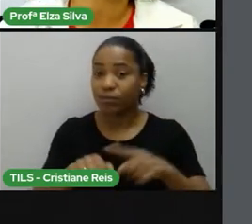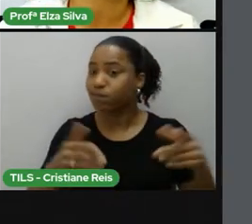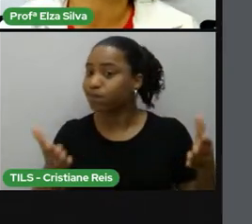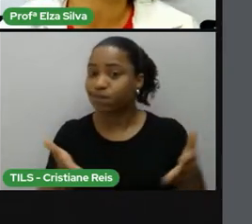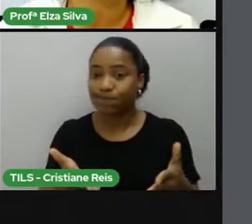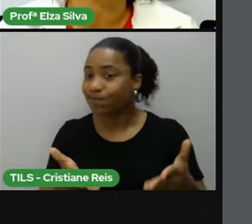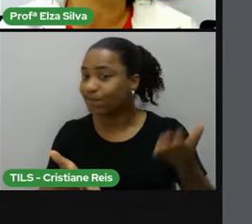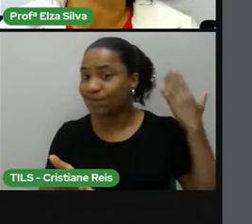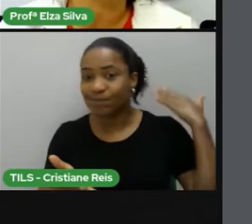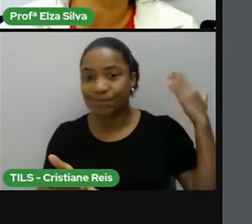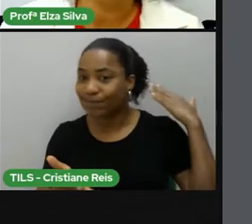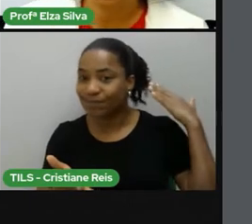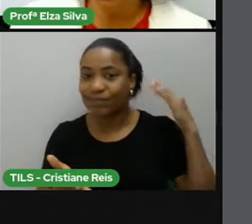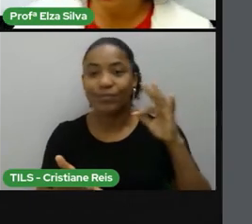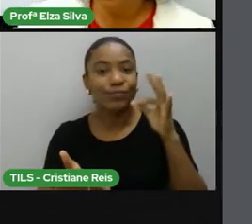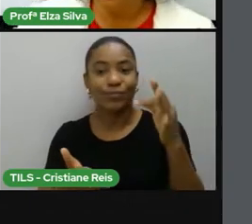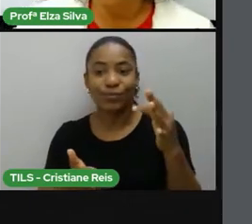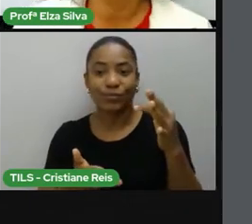do sentido do texto.